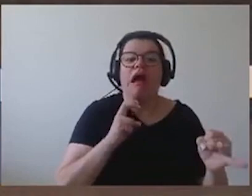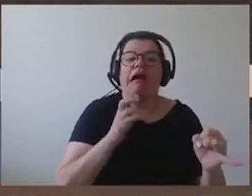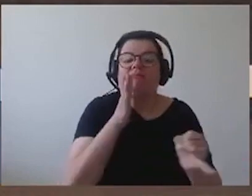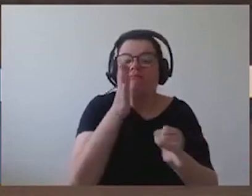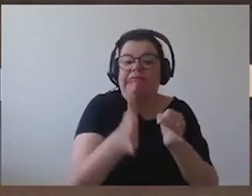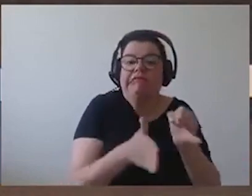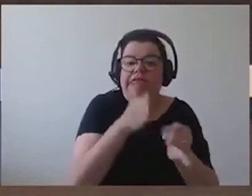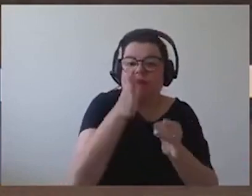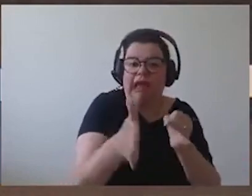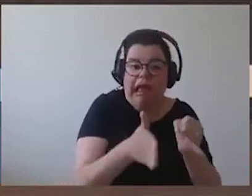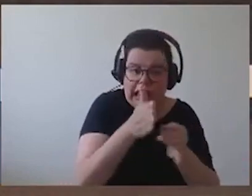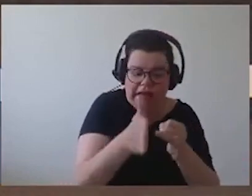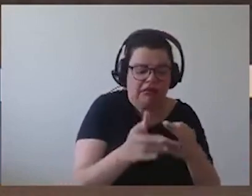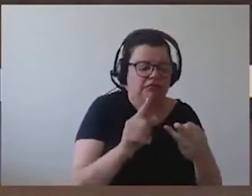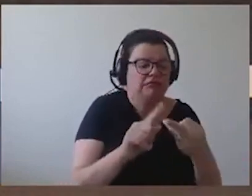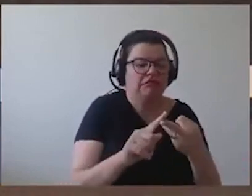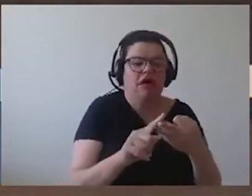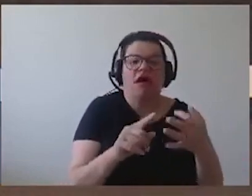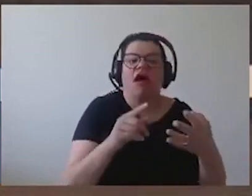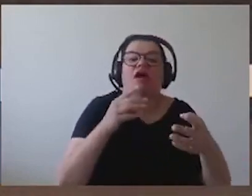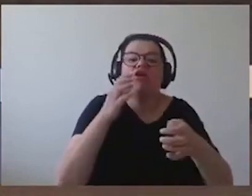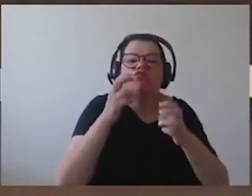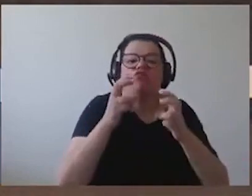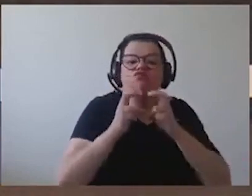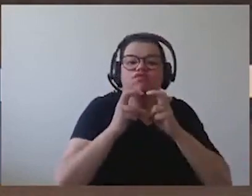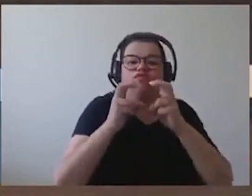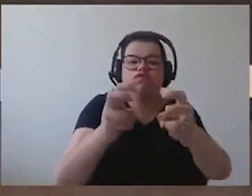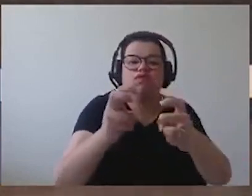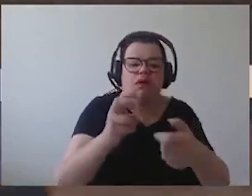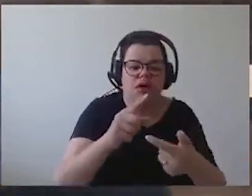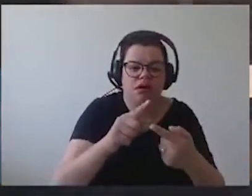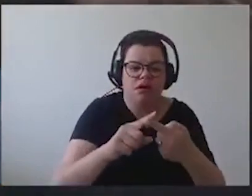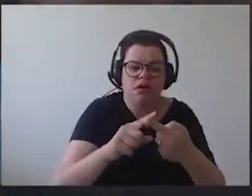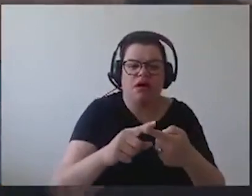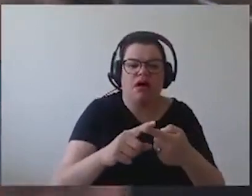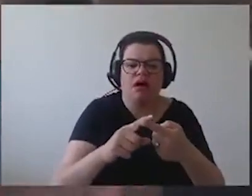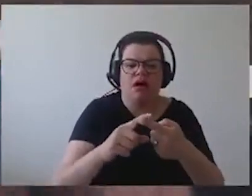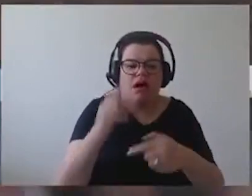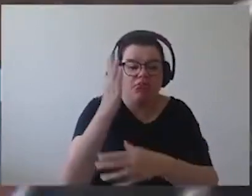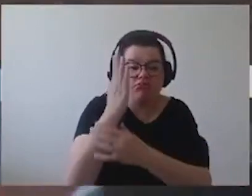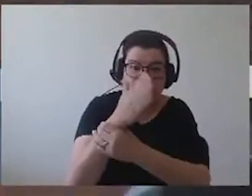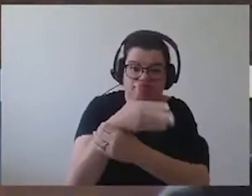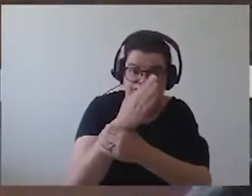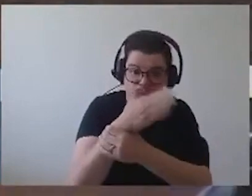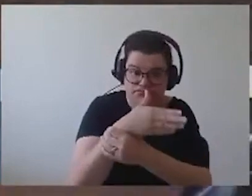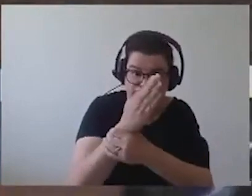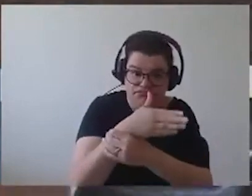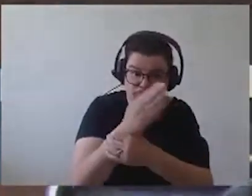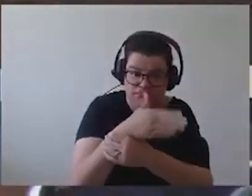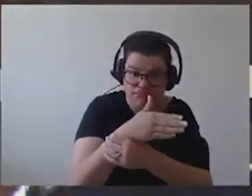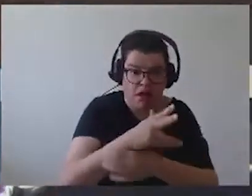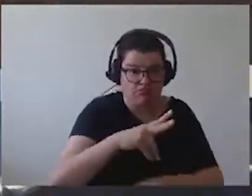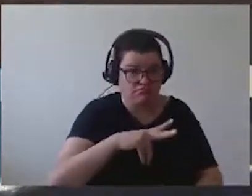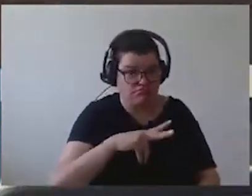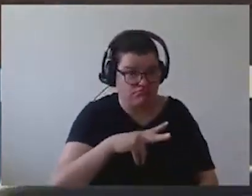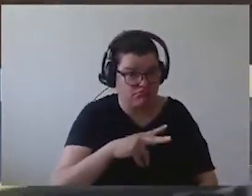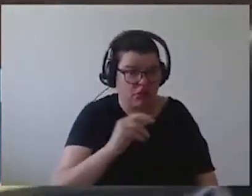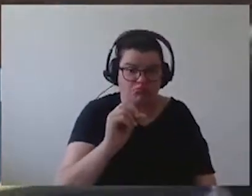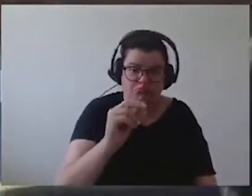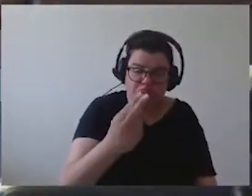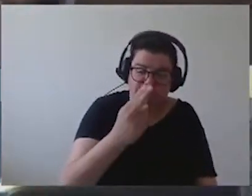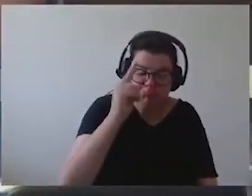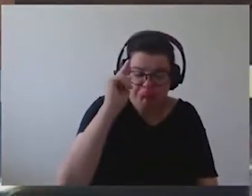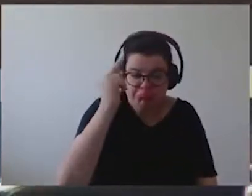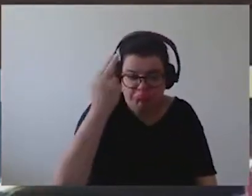disposição, nós temos um táxi do serviço público e privado da cidade, seja ela em Madrid, seja em